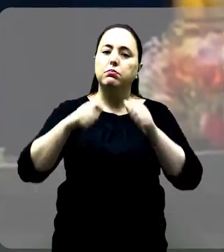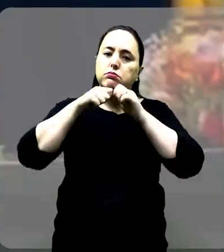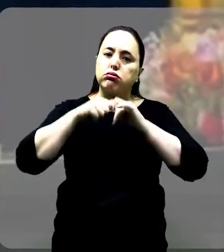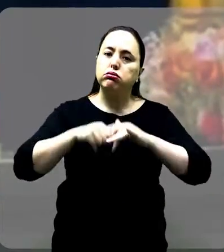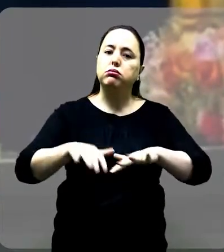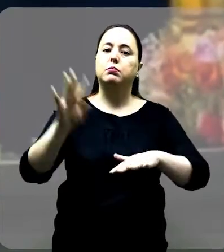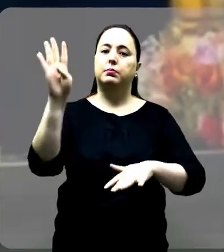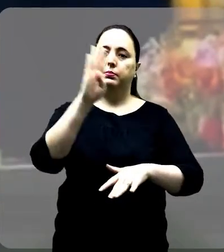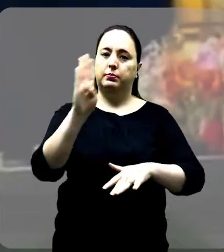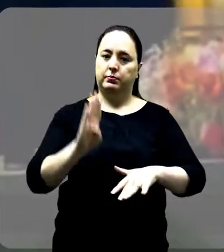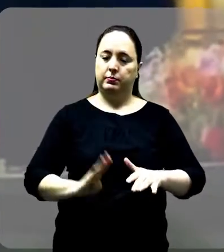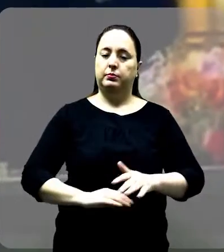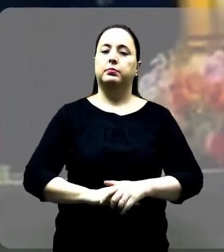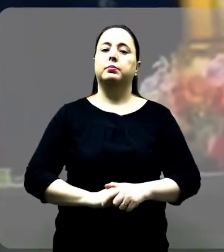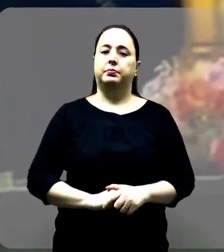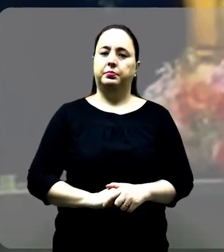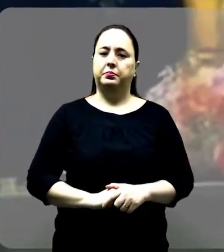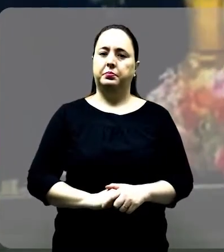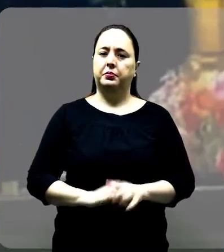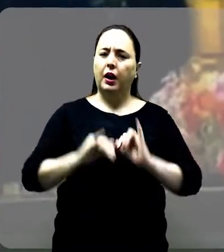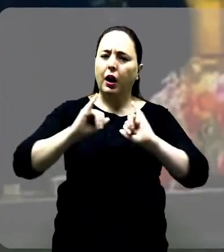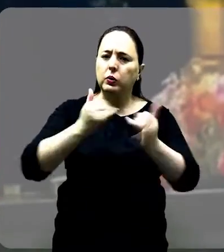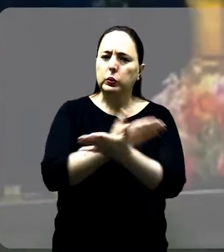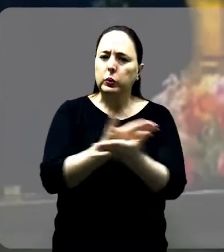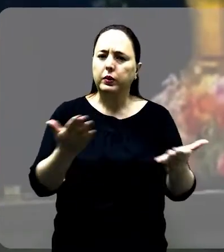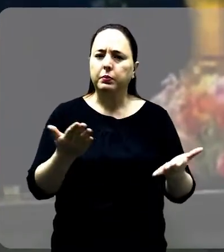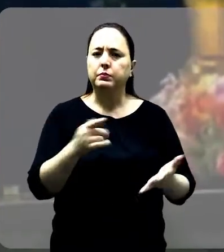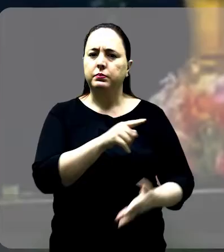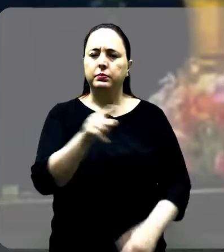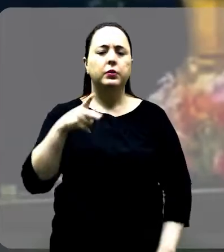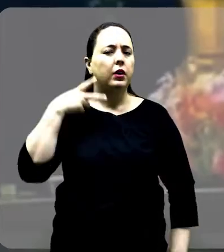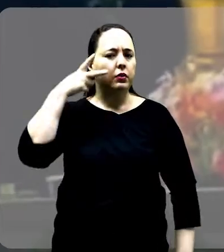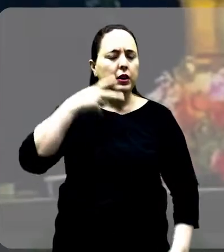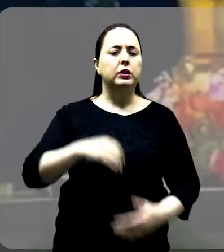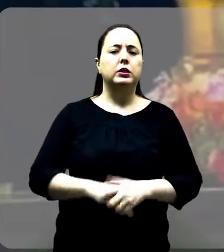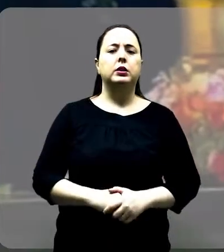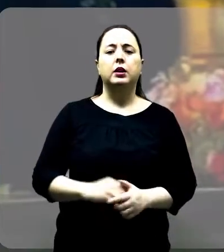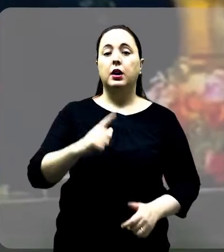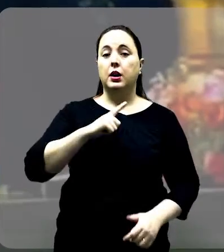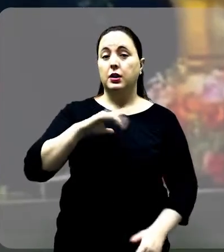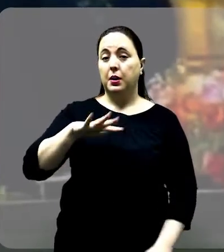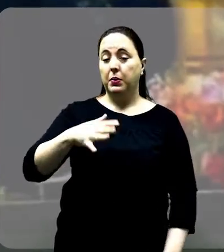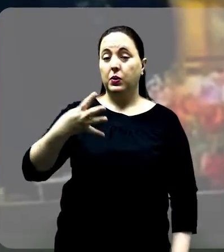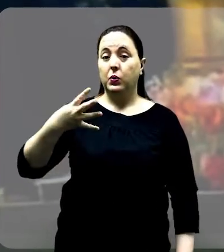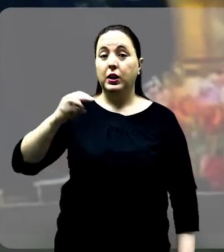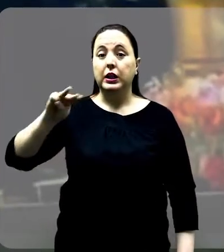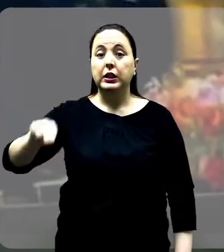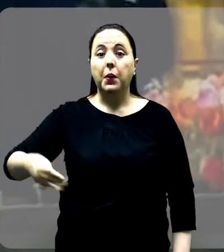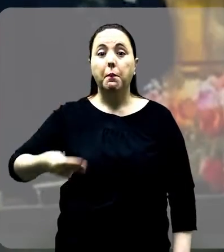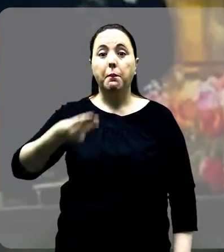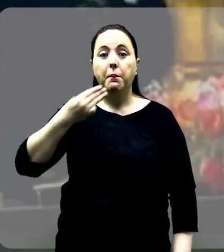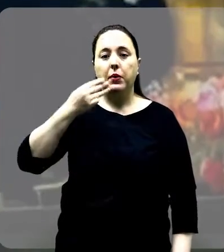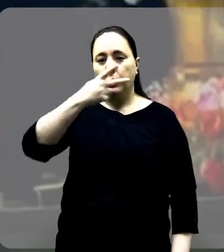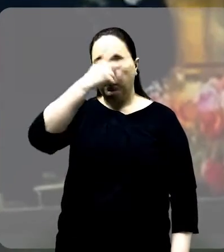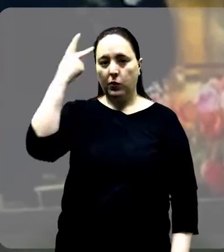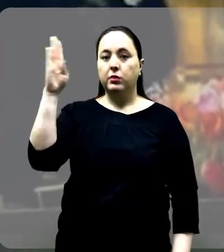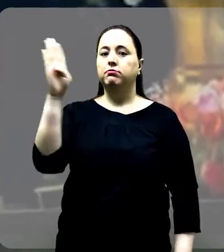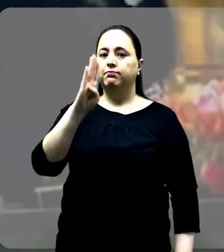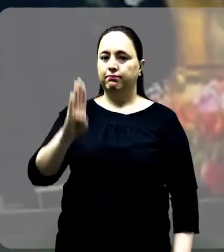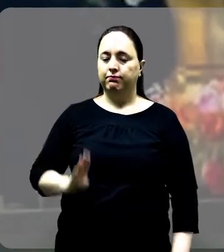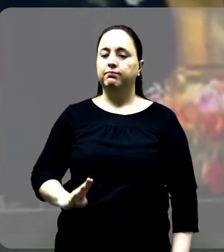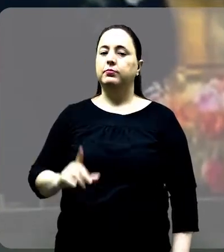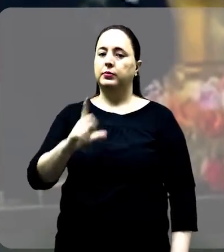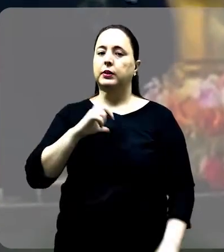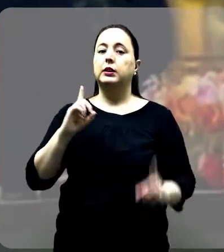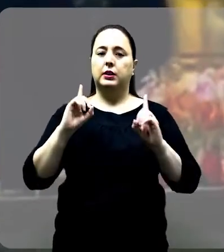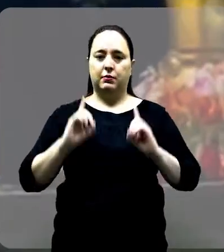ela se espalhe por todo o Brasil. Te dizendo uma coisa, vereadores, nós temos em torno de 40 milhões de pessoas no Brasil